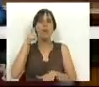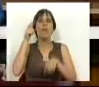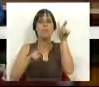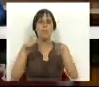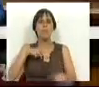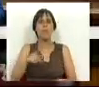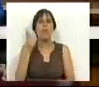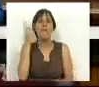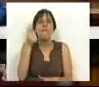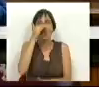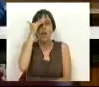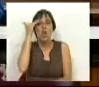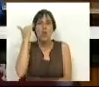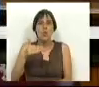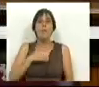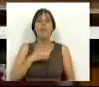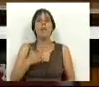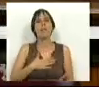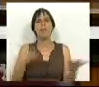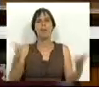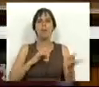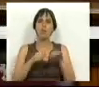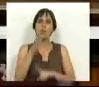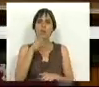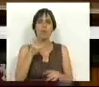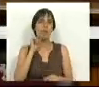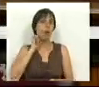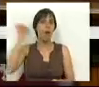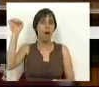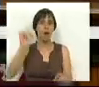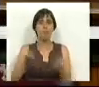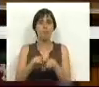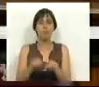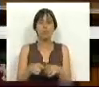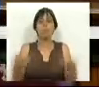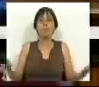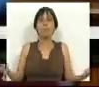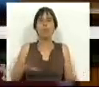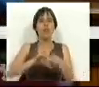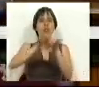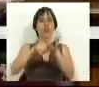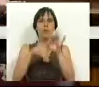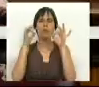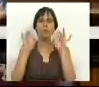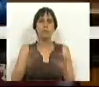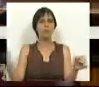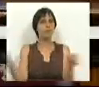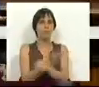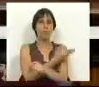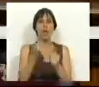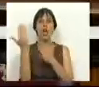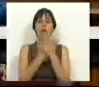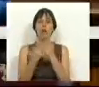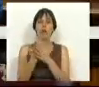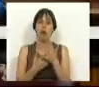vida completamente dura e as empresas, Sr. Deputado, com a corda na garganta. Ou seja, foi a destruição lapidar da